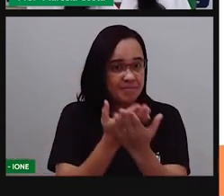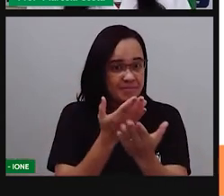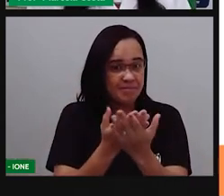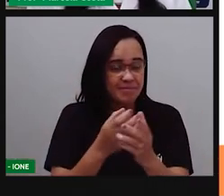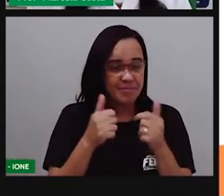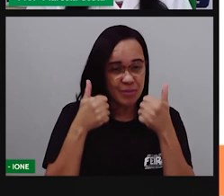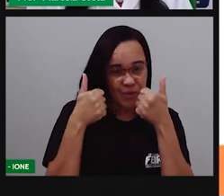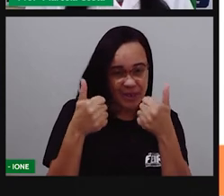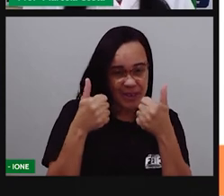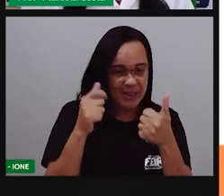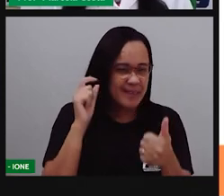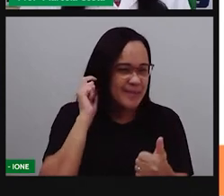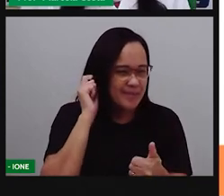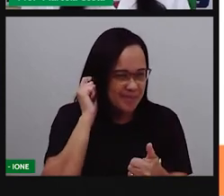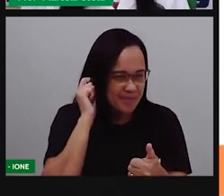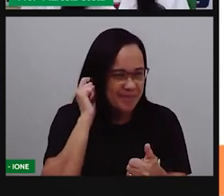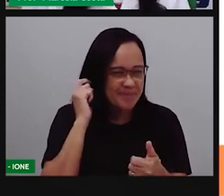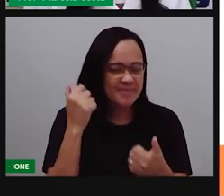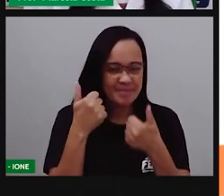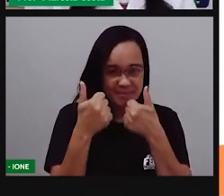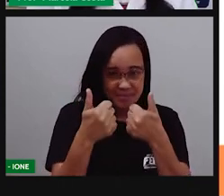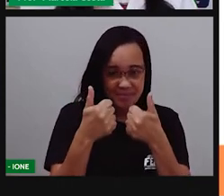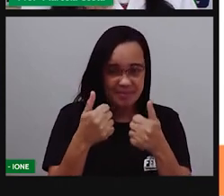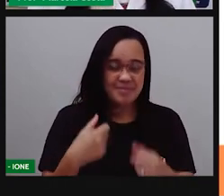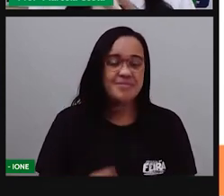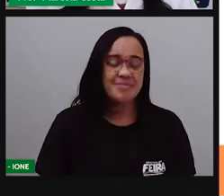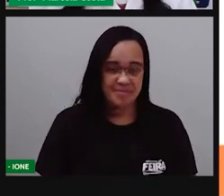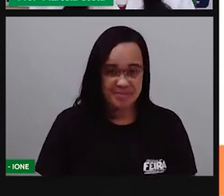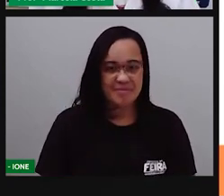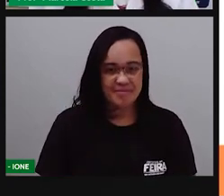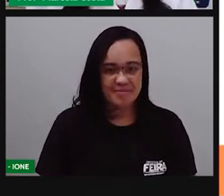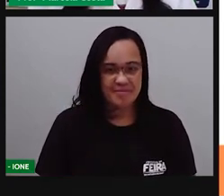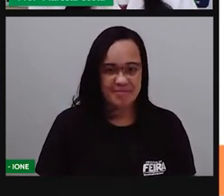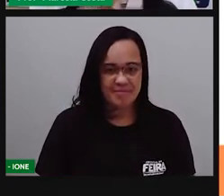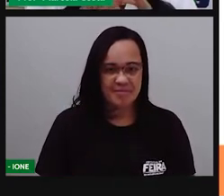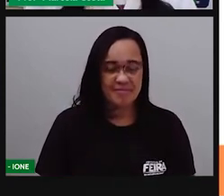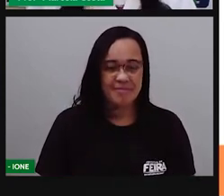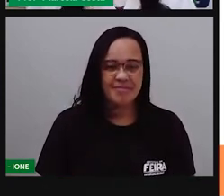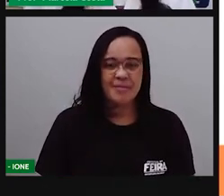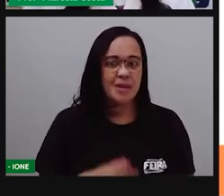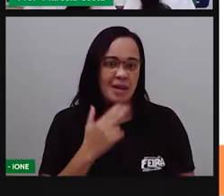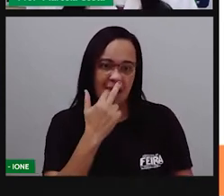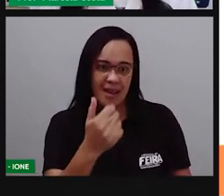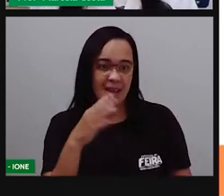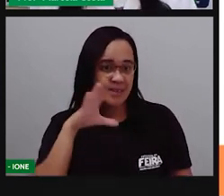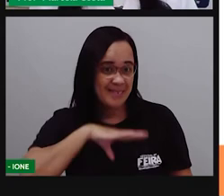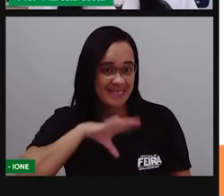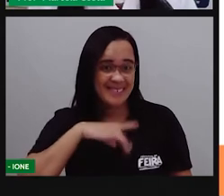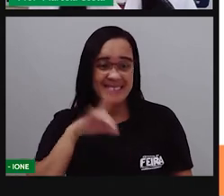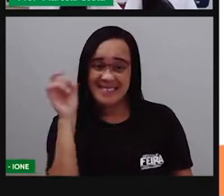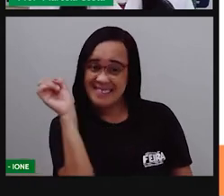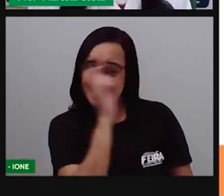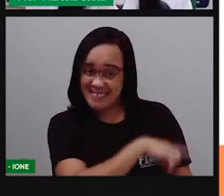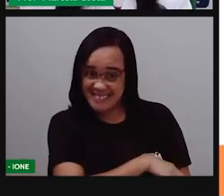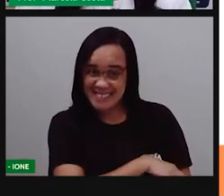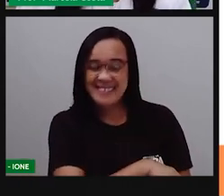capricha, vai treinando porque realmente é um trava-língua.